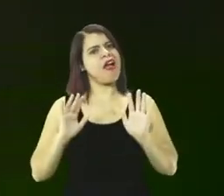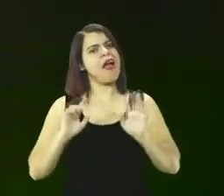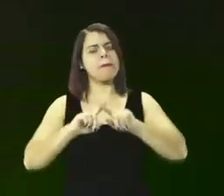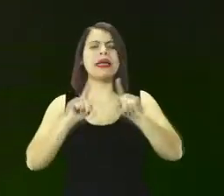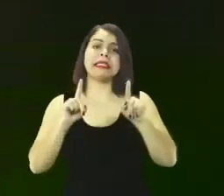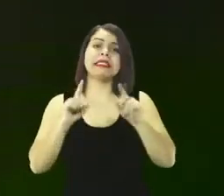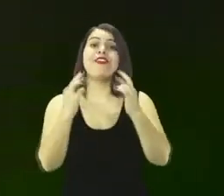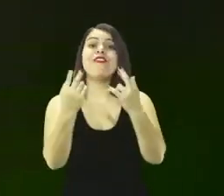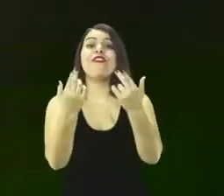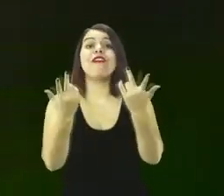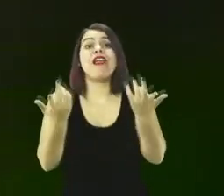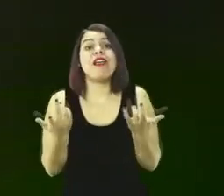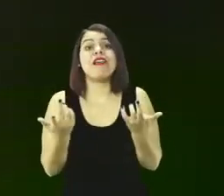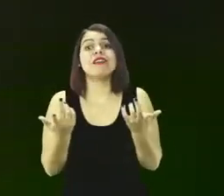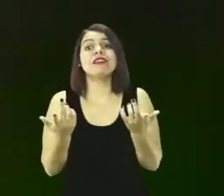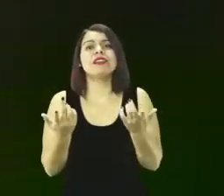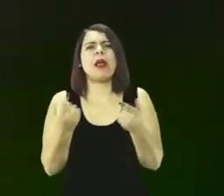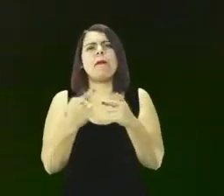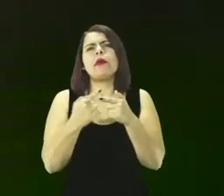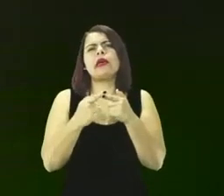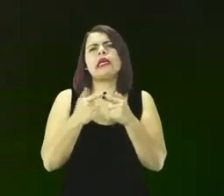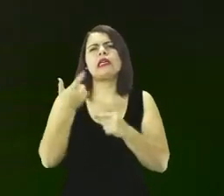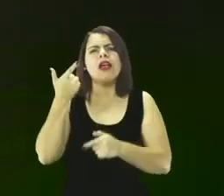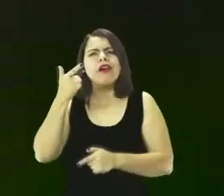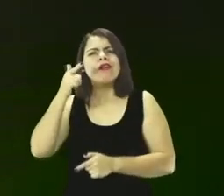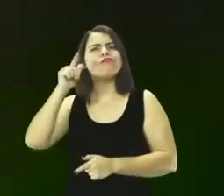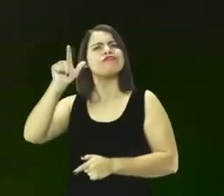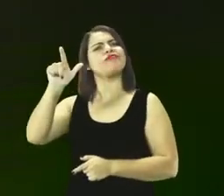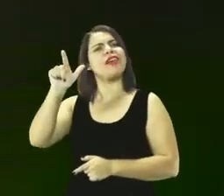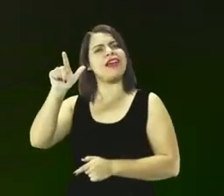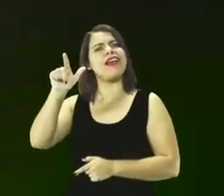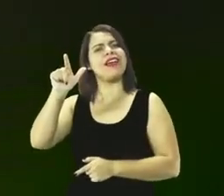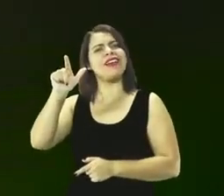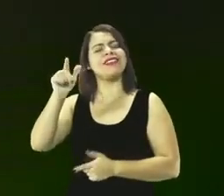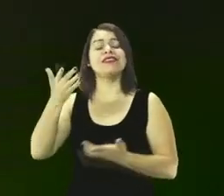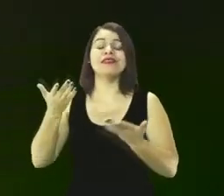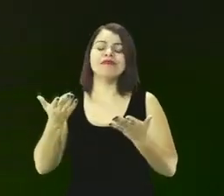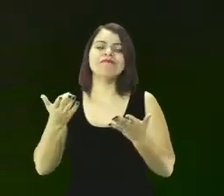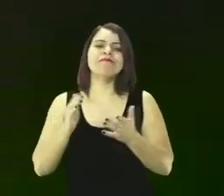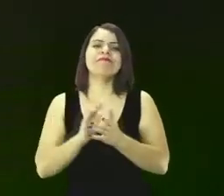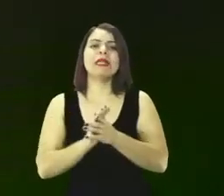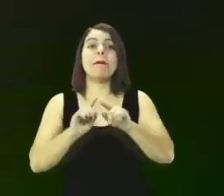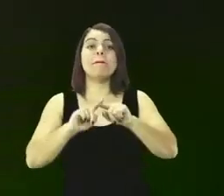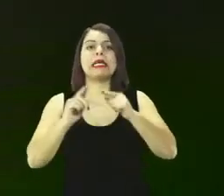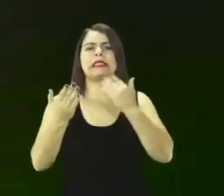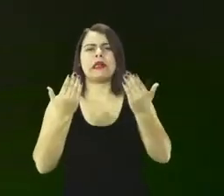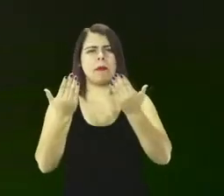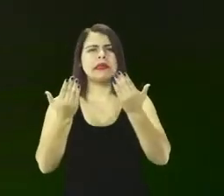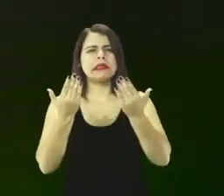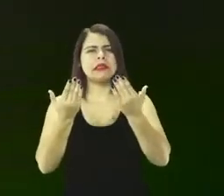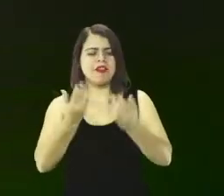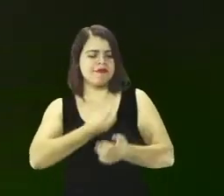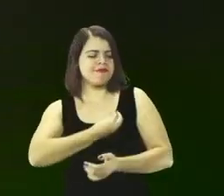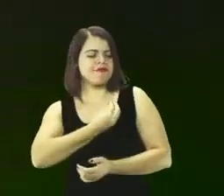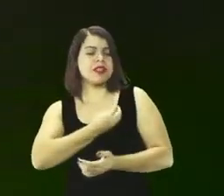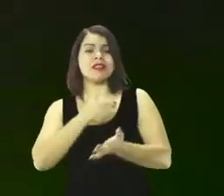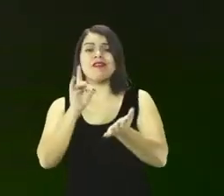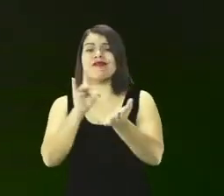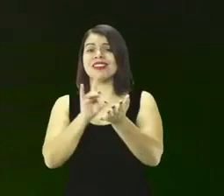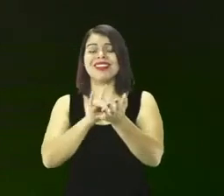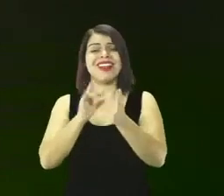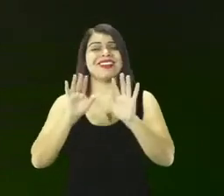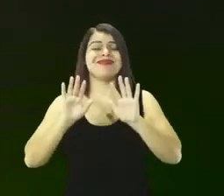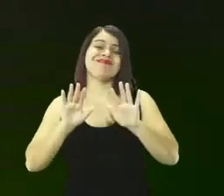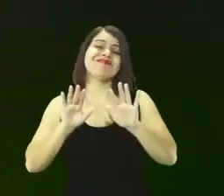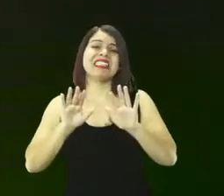Você acaba ganhando novas chances. A vida real é um pouco diferente. Alguns erros levam muitos